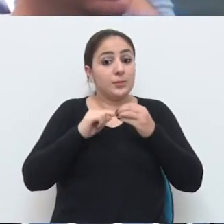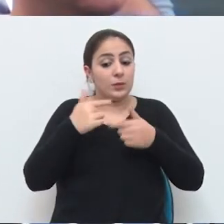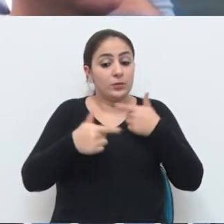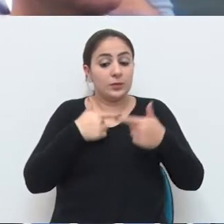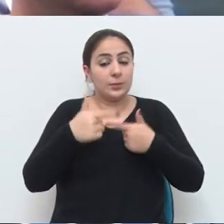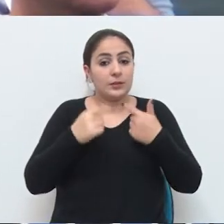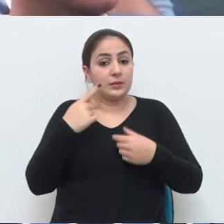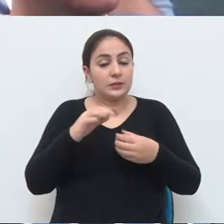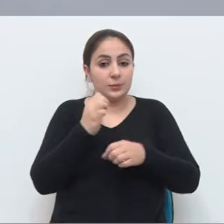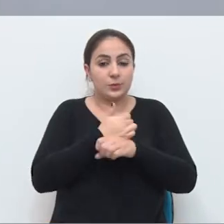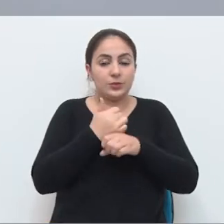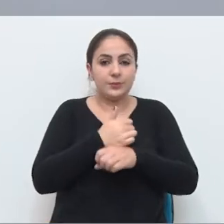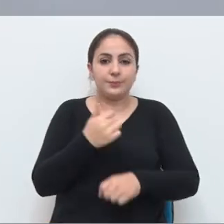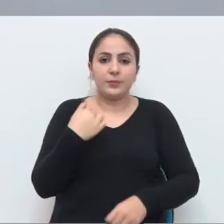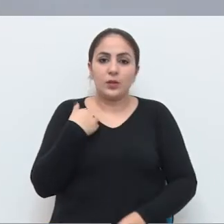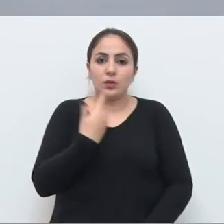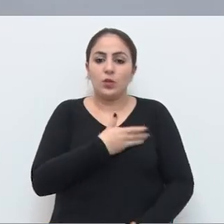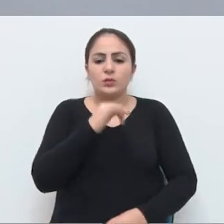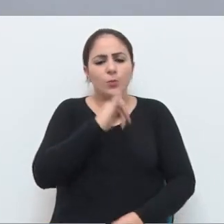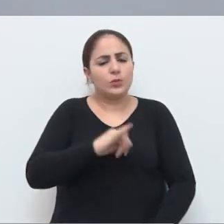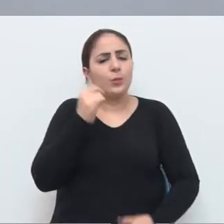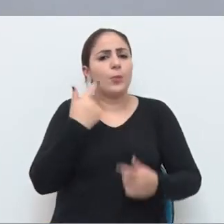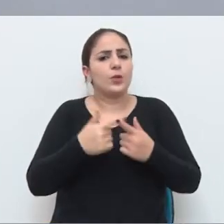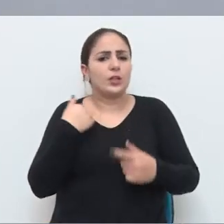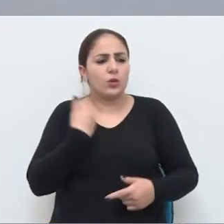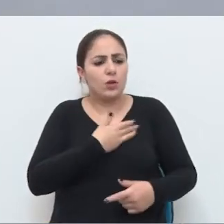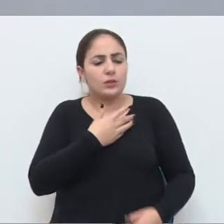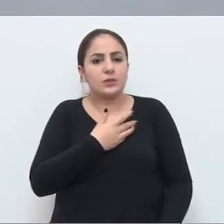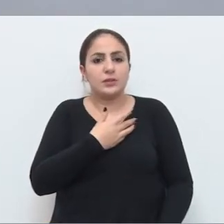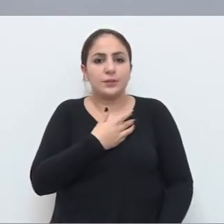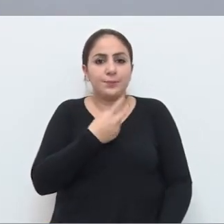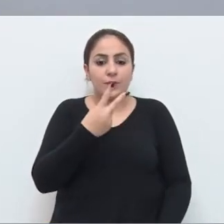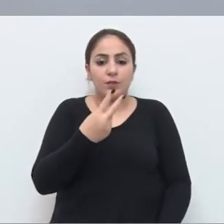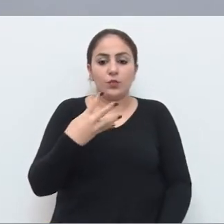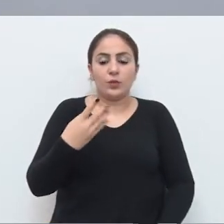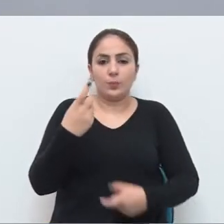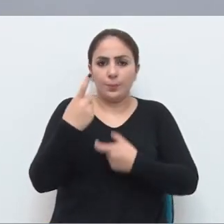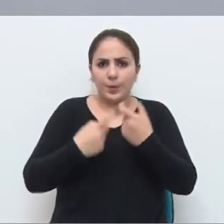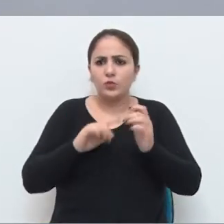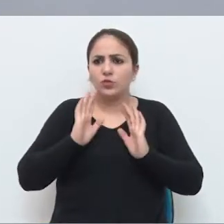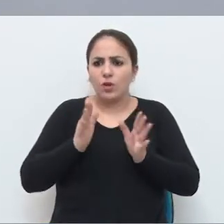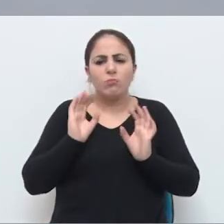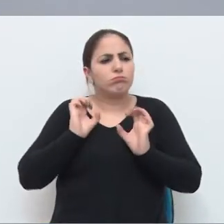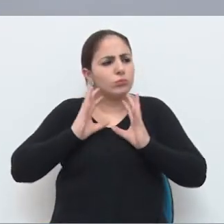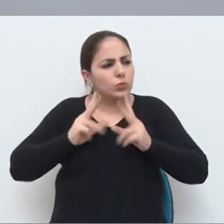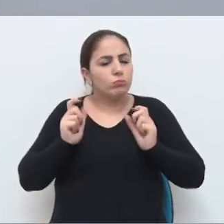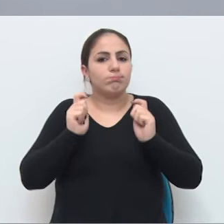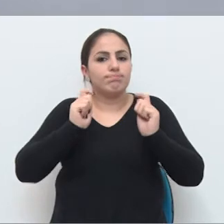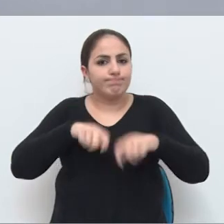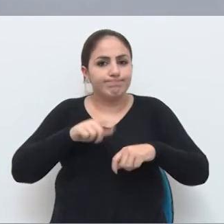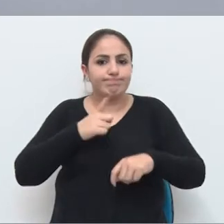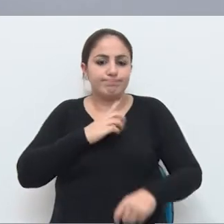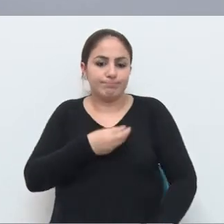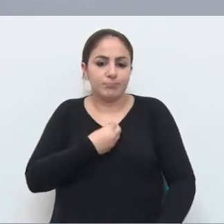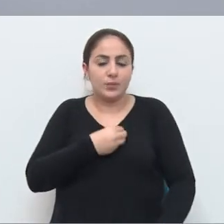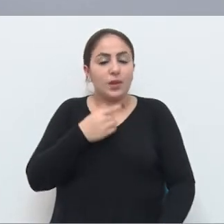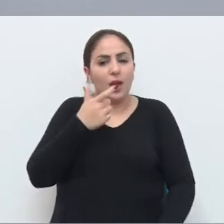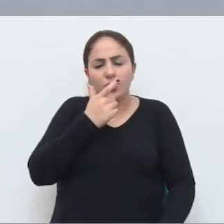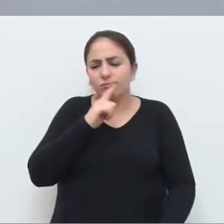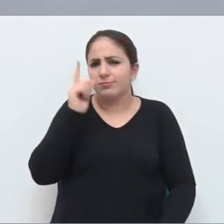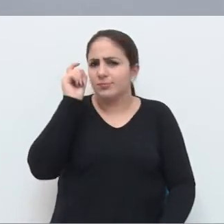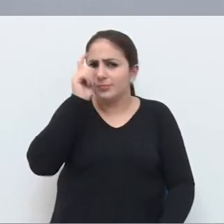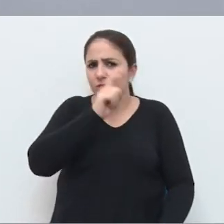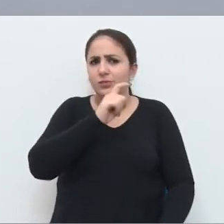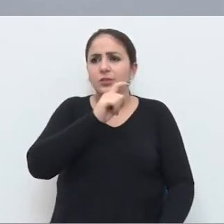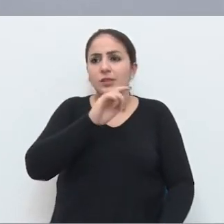profissionais. Para nós é importante porque a gente vem há 24 meses, já estamos todos capacitados, e é muito